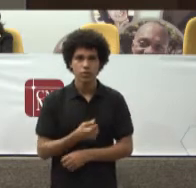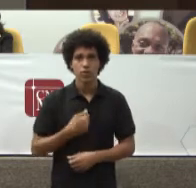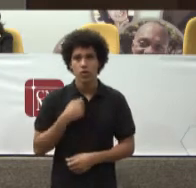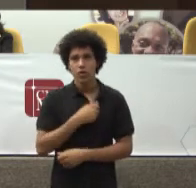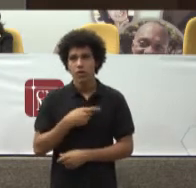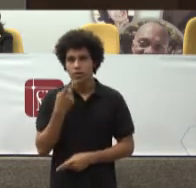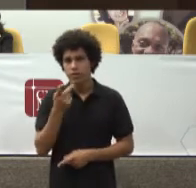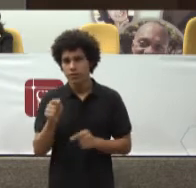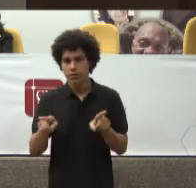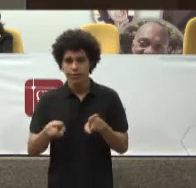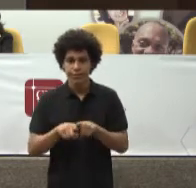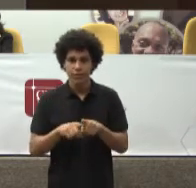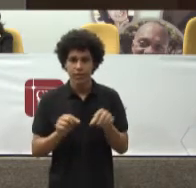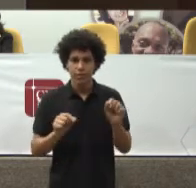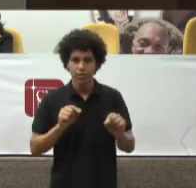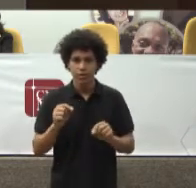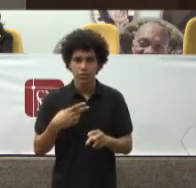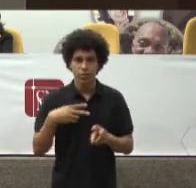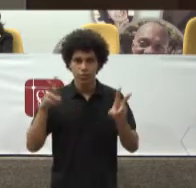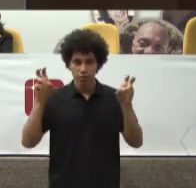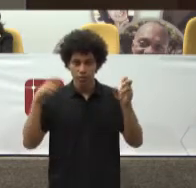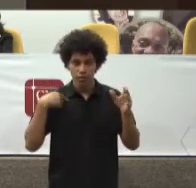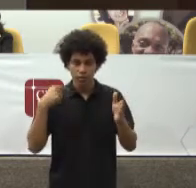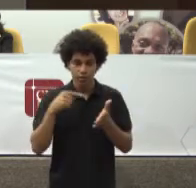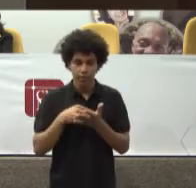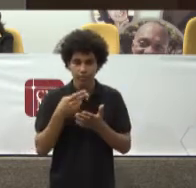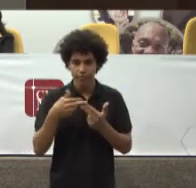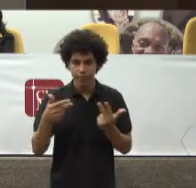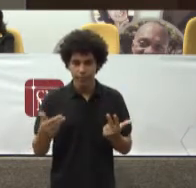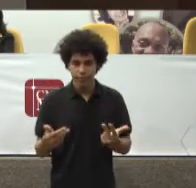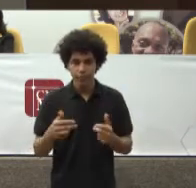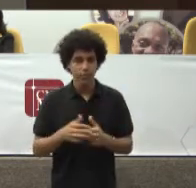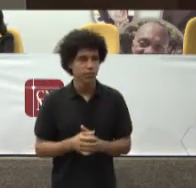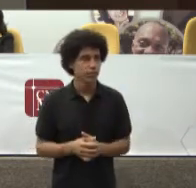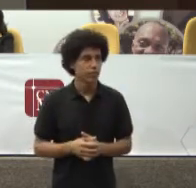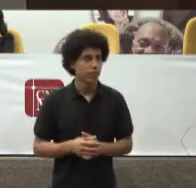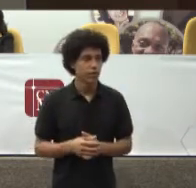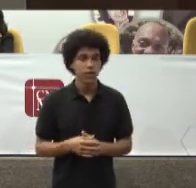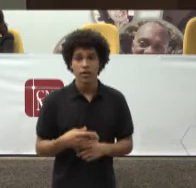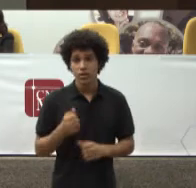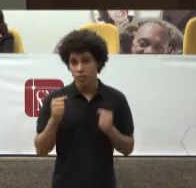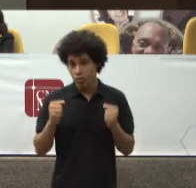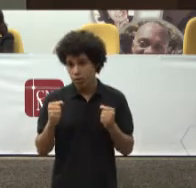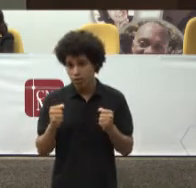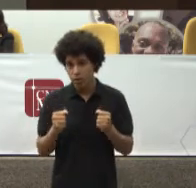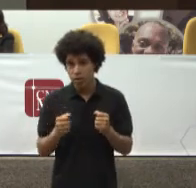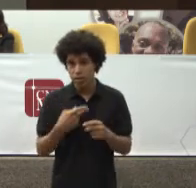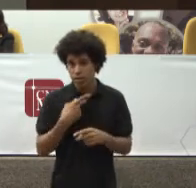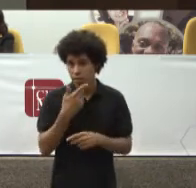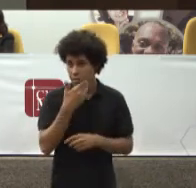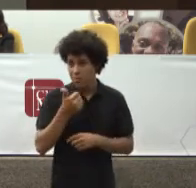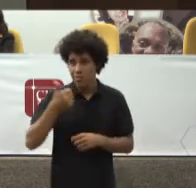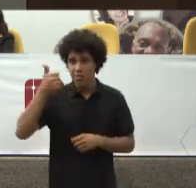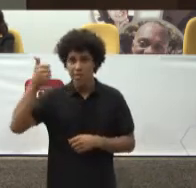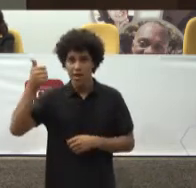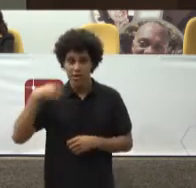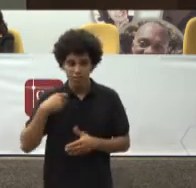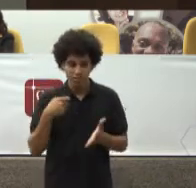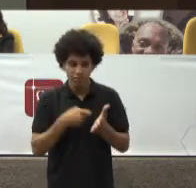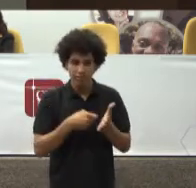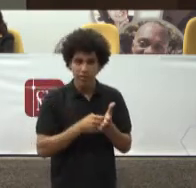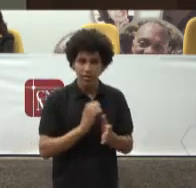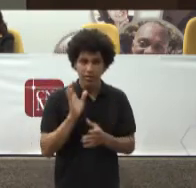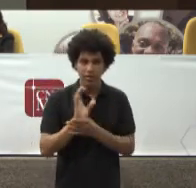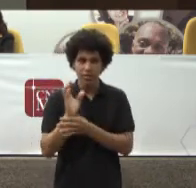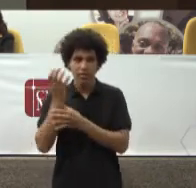racionalidade E tratar De alguns pontos Que poderiam Ser melhor Enfrentados Pela judicialização Da